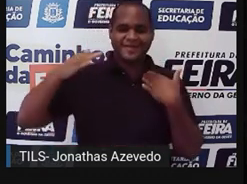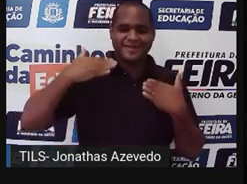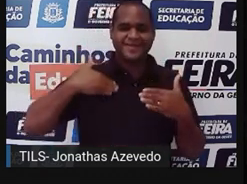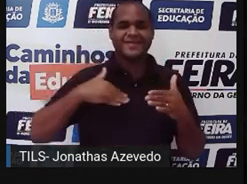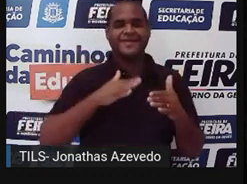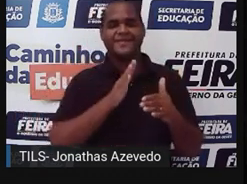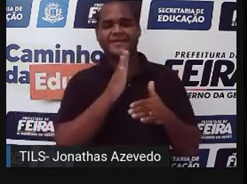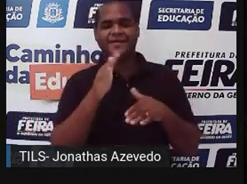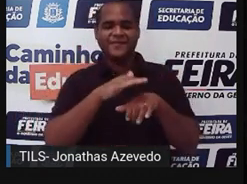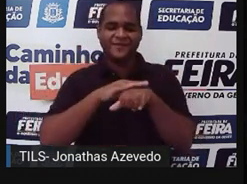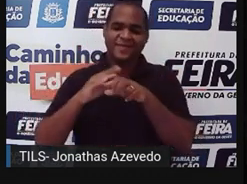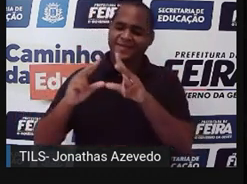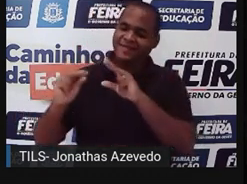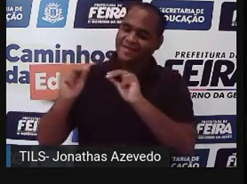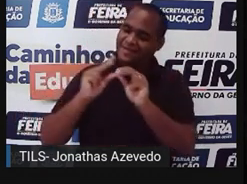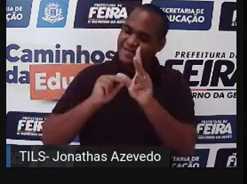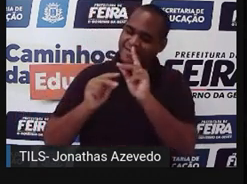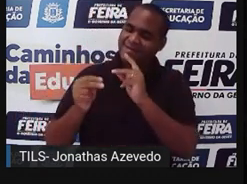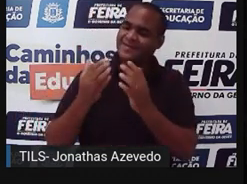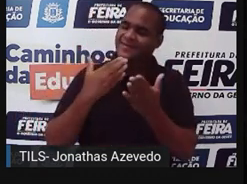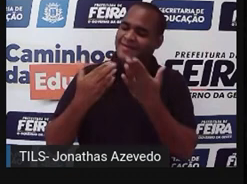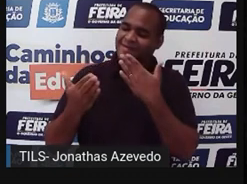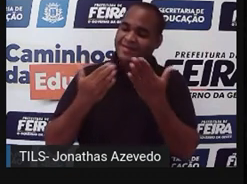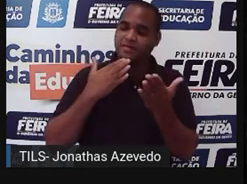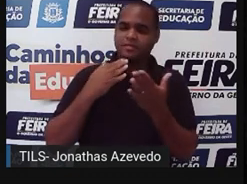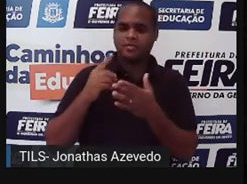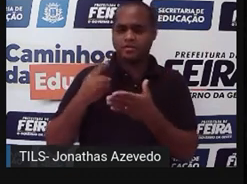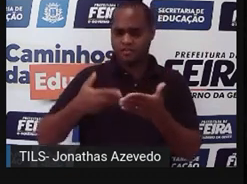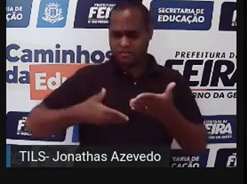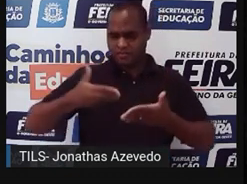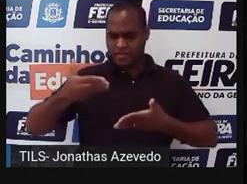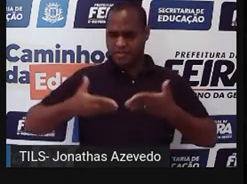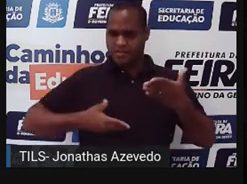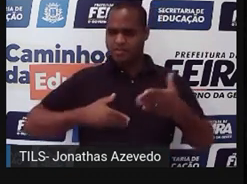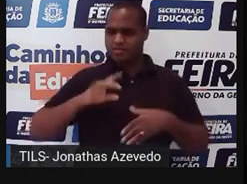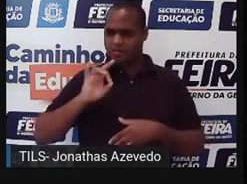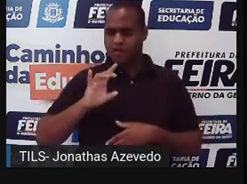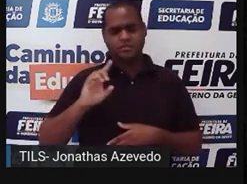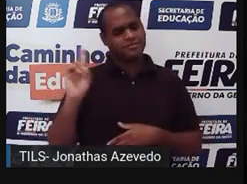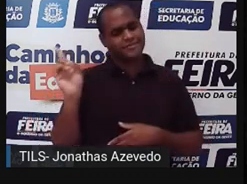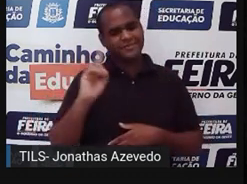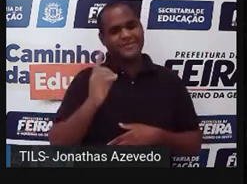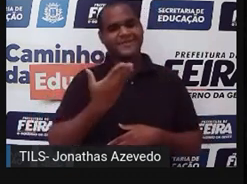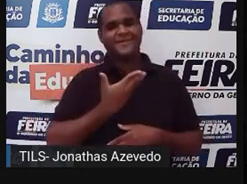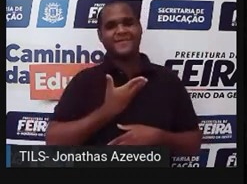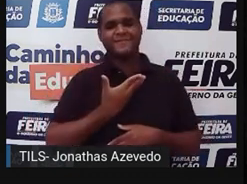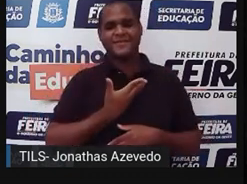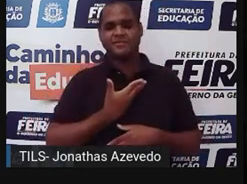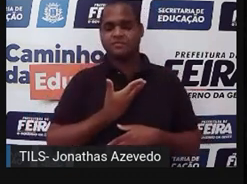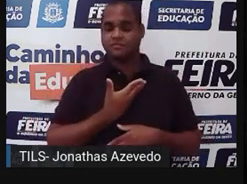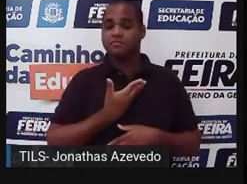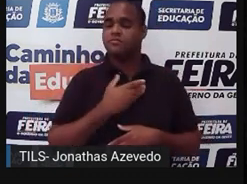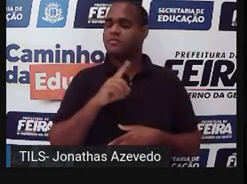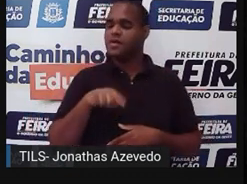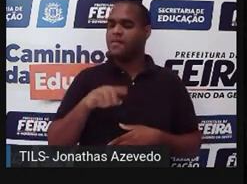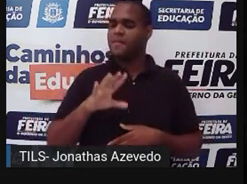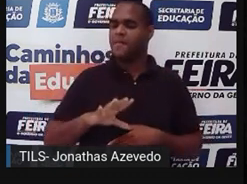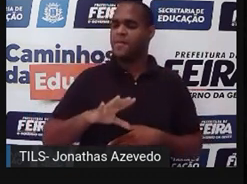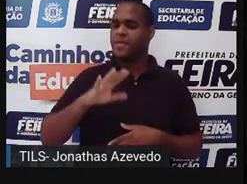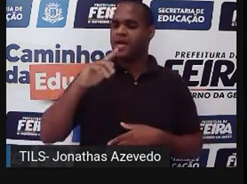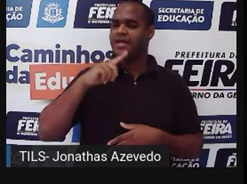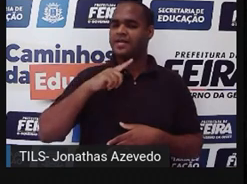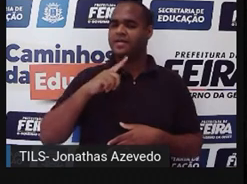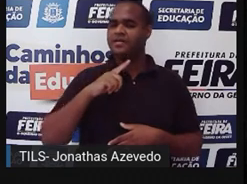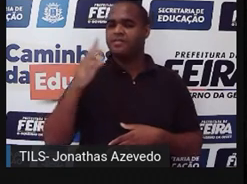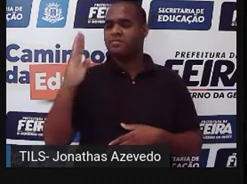ia com todos, nunca mais teve empregados domésticos, só amigos. E quando por acaso ele se via no